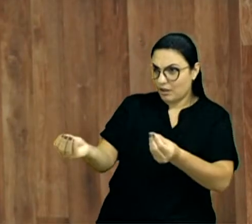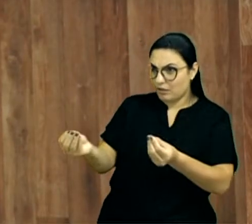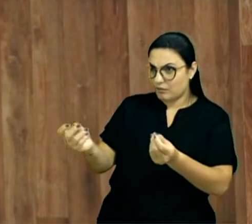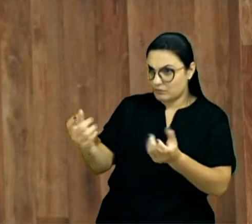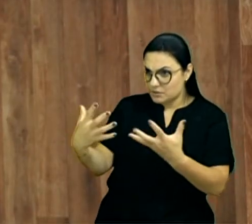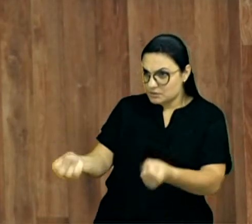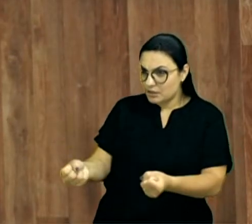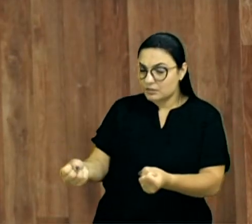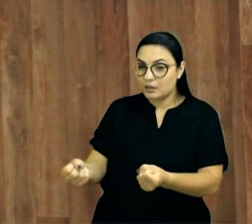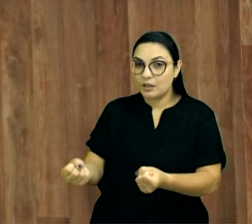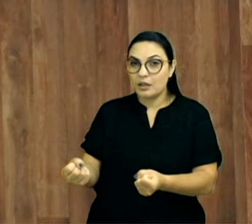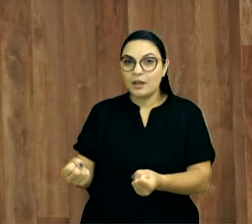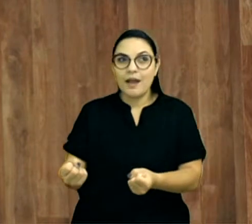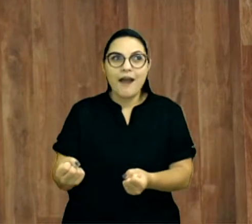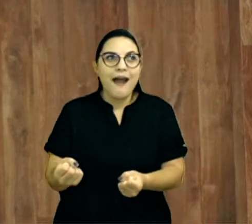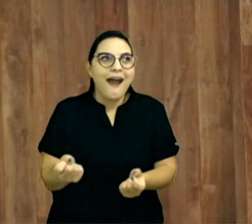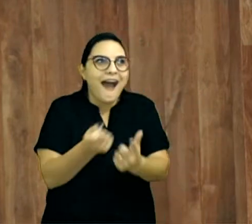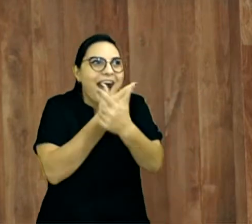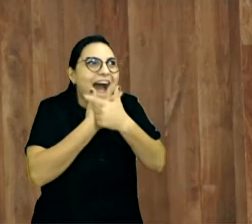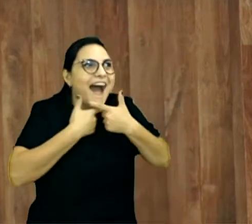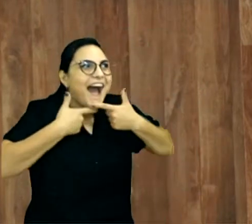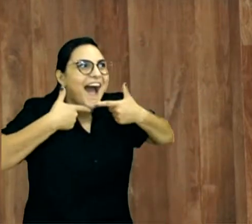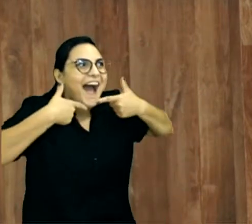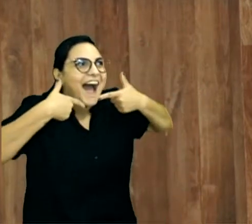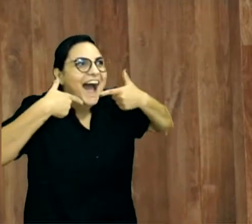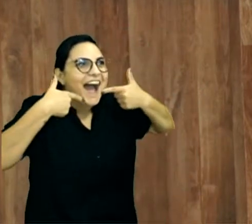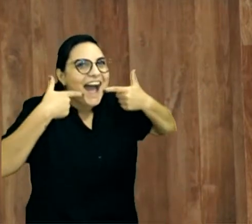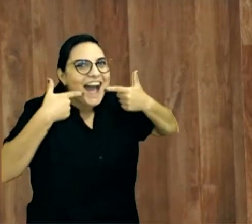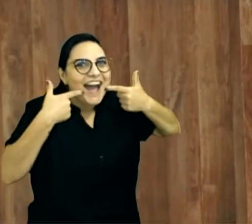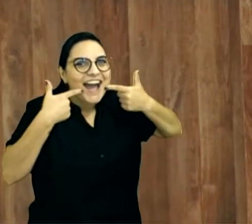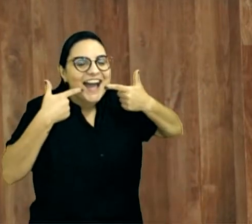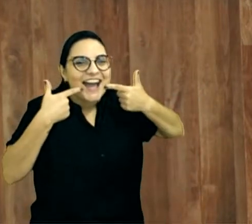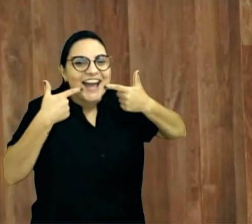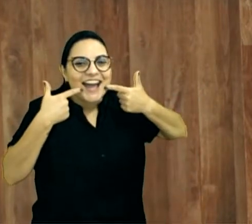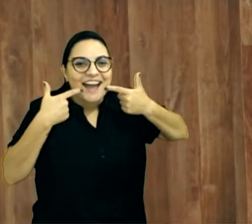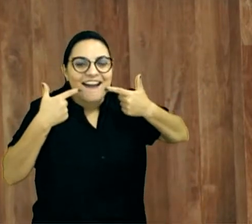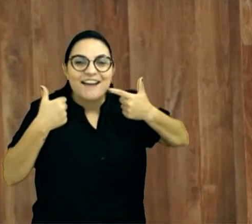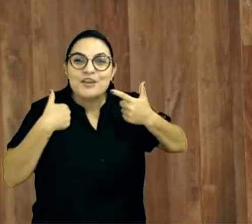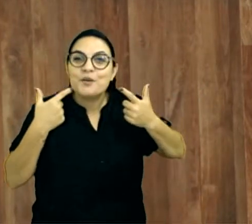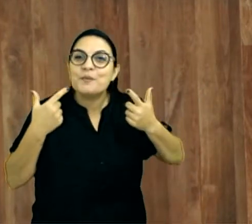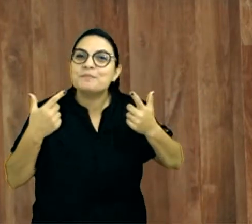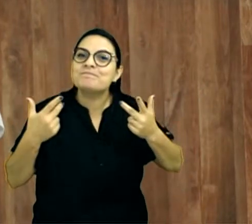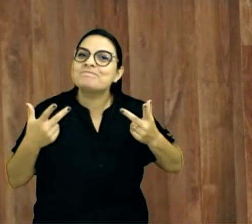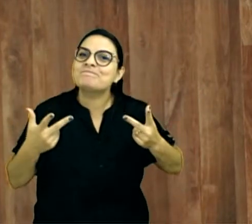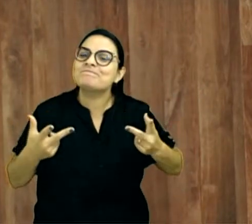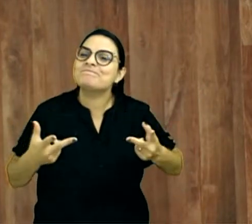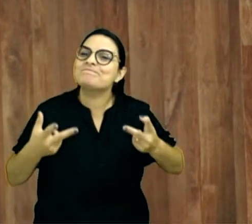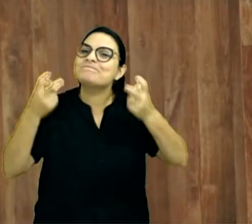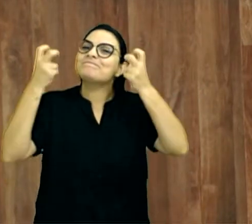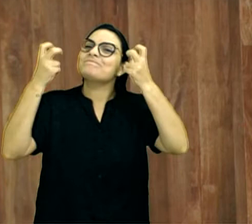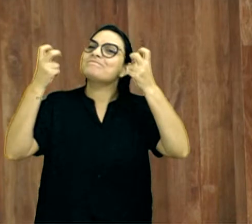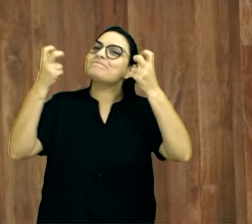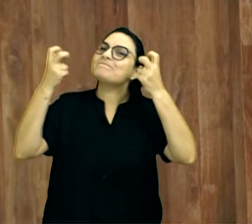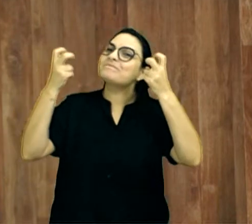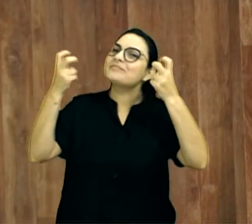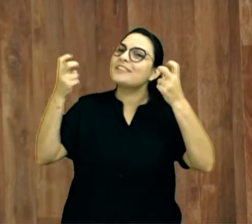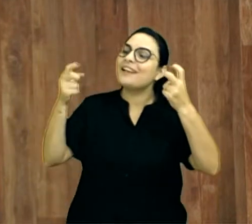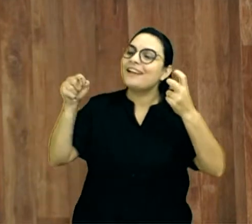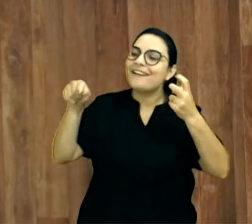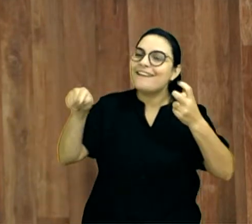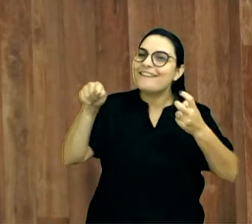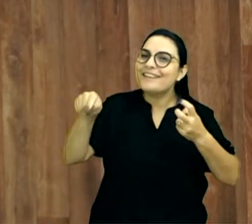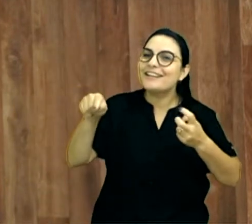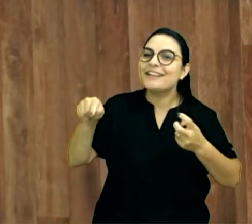aquele irmão abriu um sorriso, e aí eu descobri que aquele moço, depois eu comecei a estar mais junto dele,